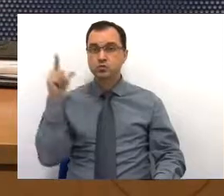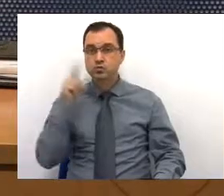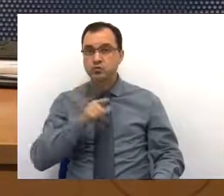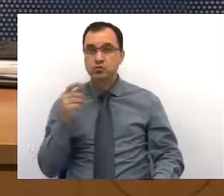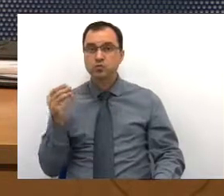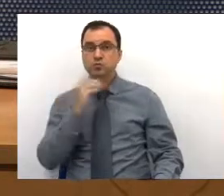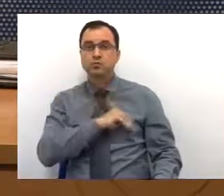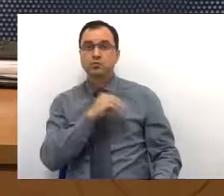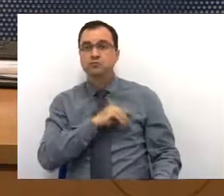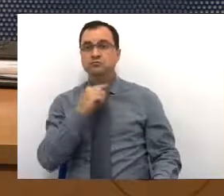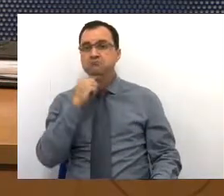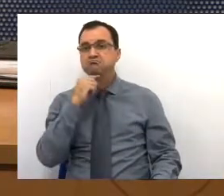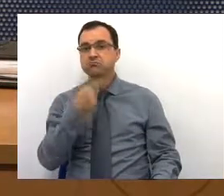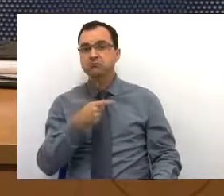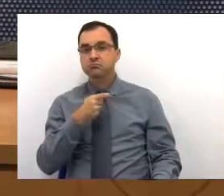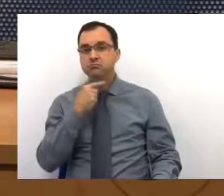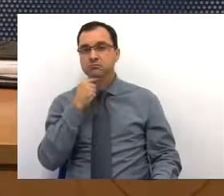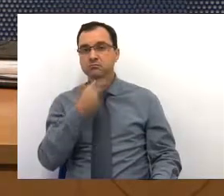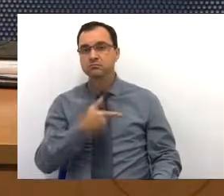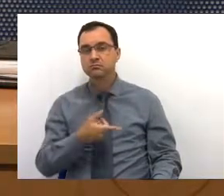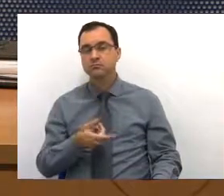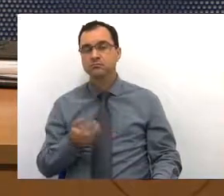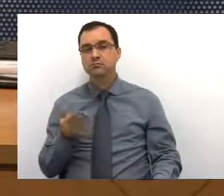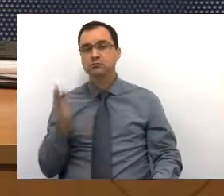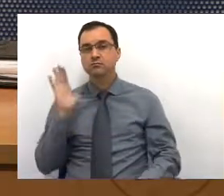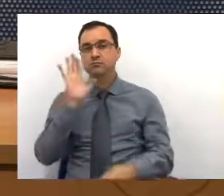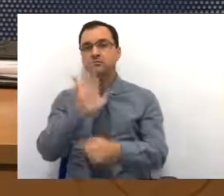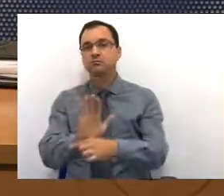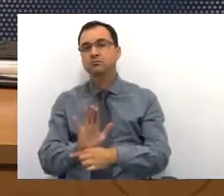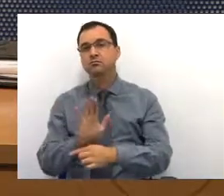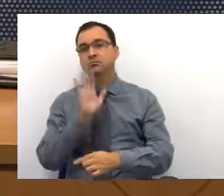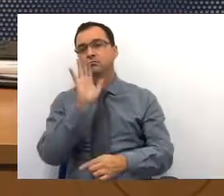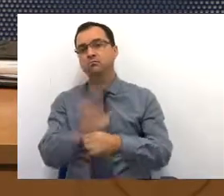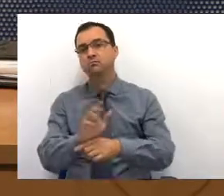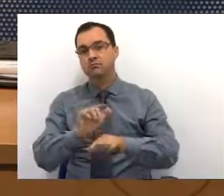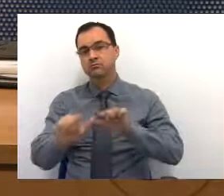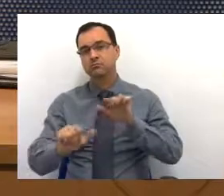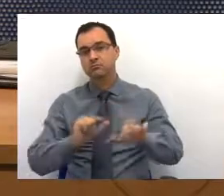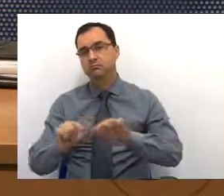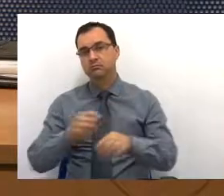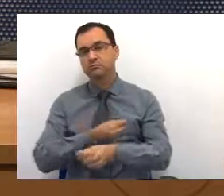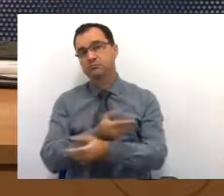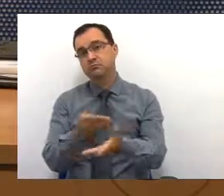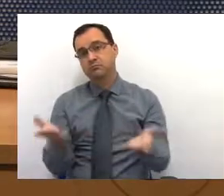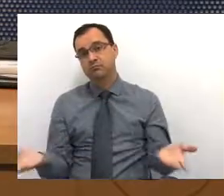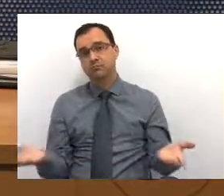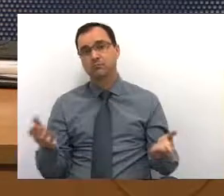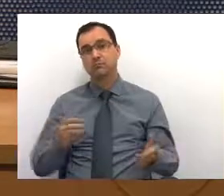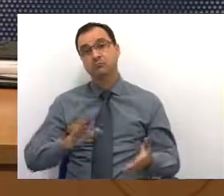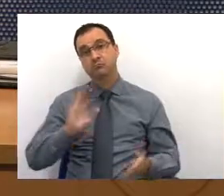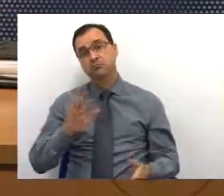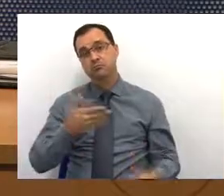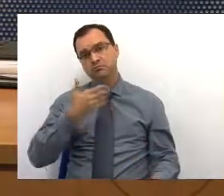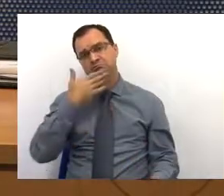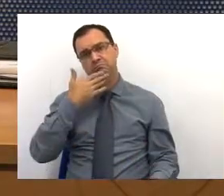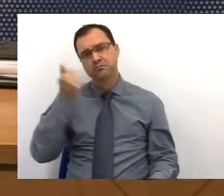financeira de oferecer os serviços. Agora, está melhor